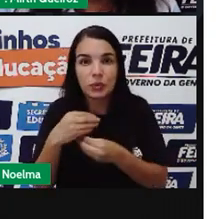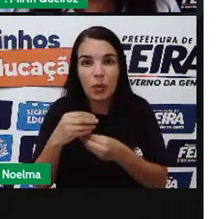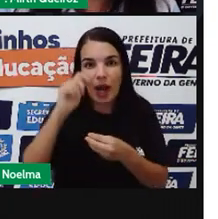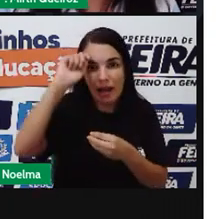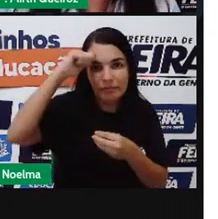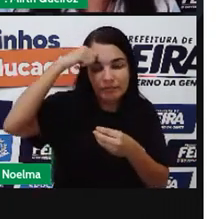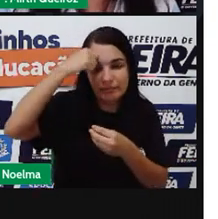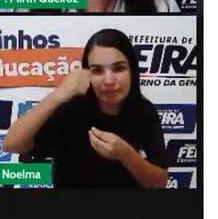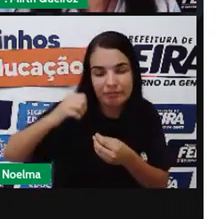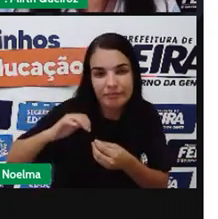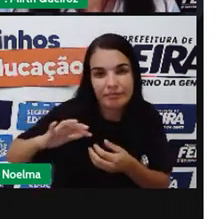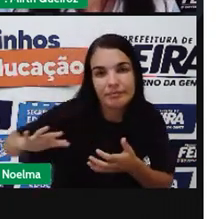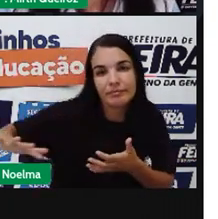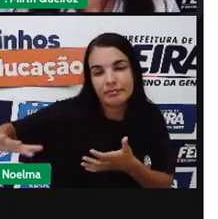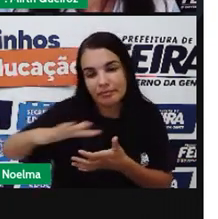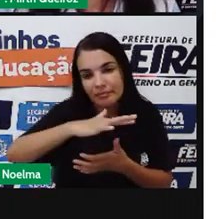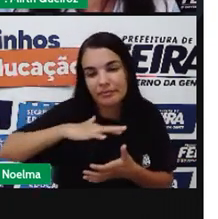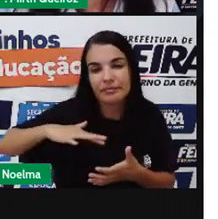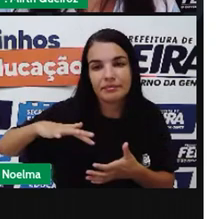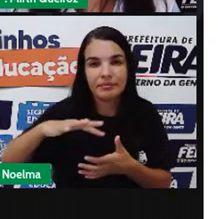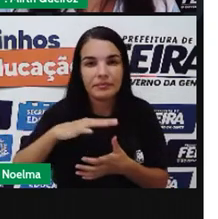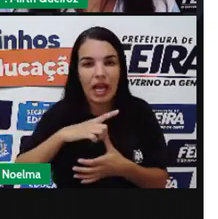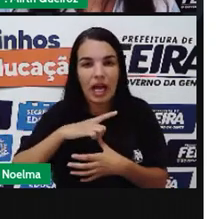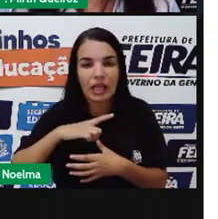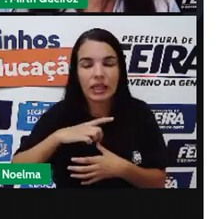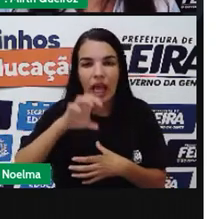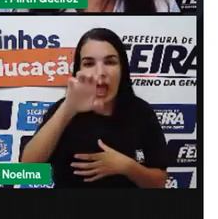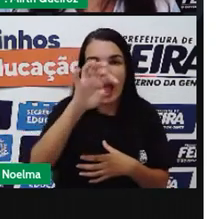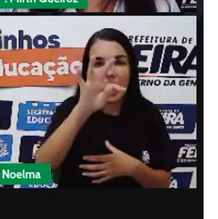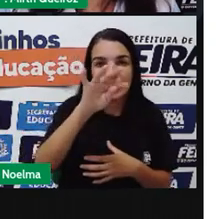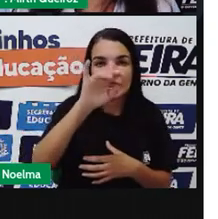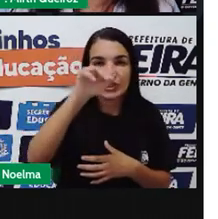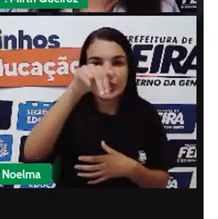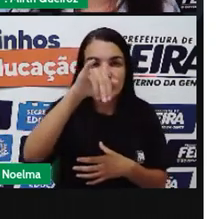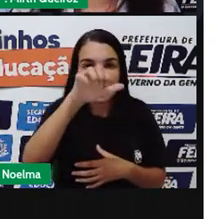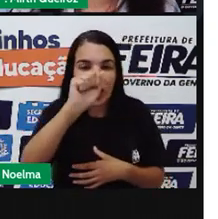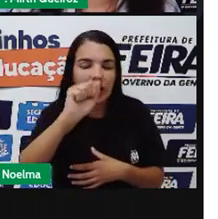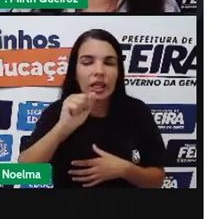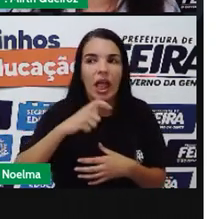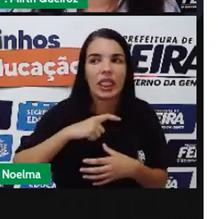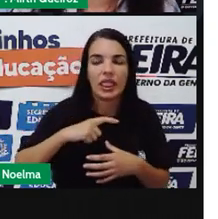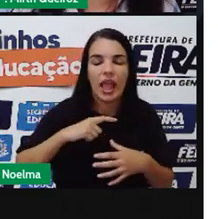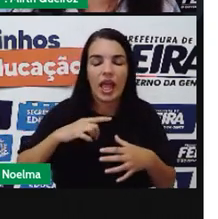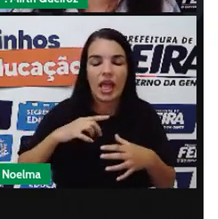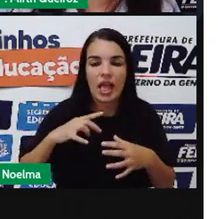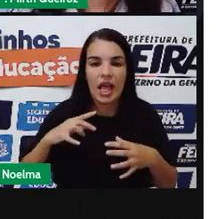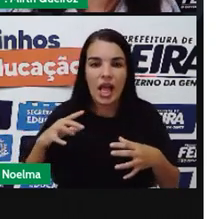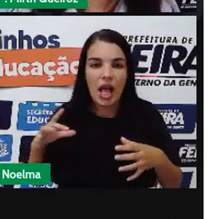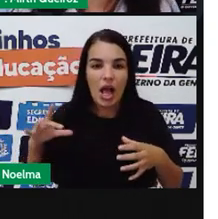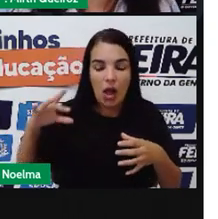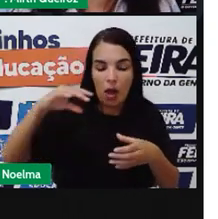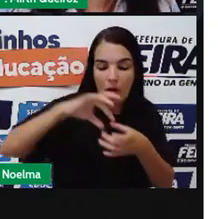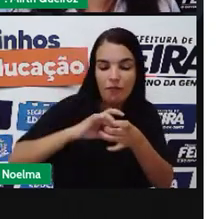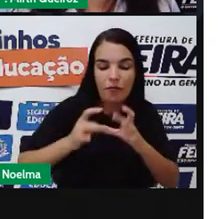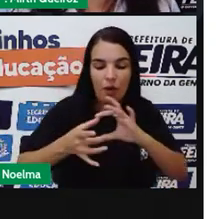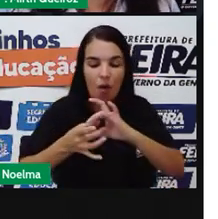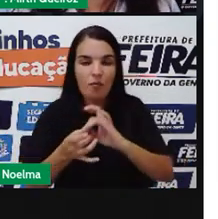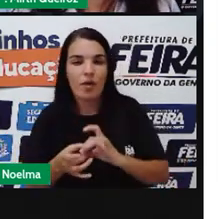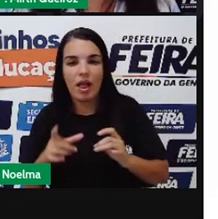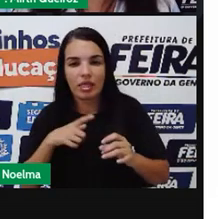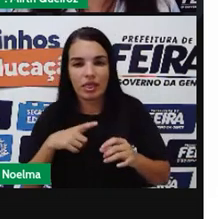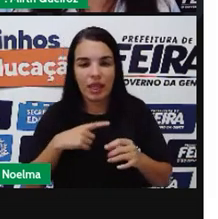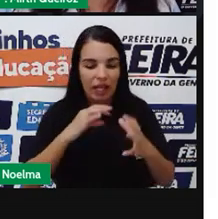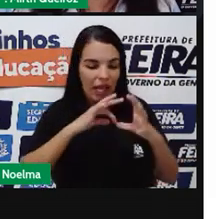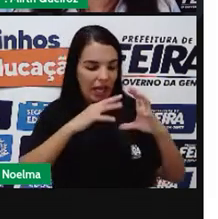etnia Que vai muito além de raças Porque a etnia Além de envolver as características físicas Tonalidades